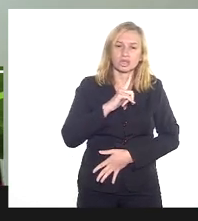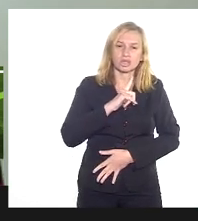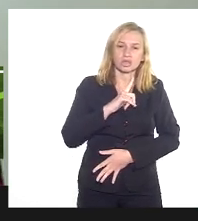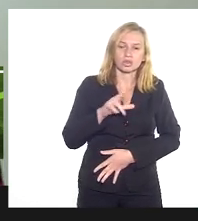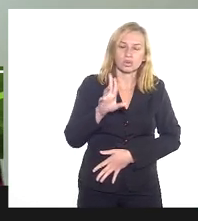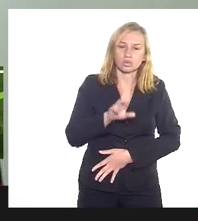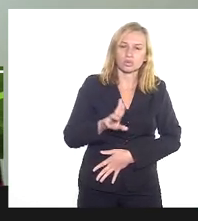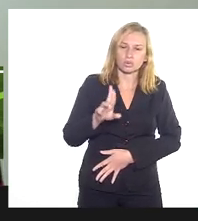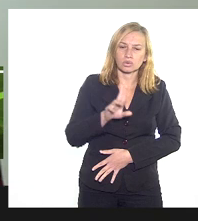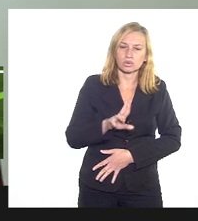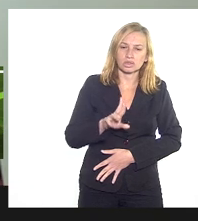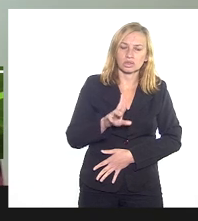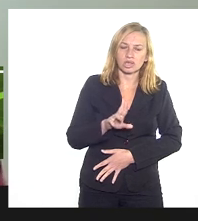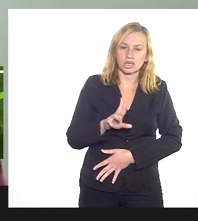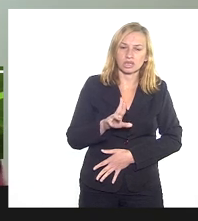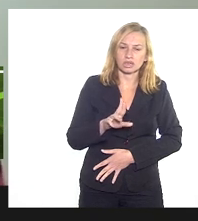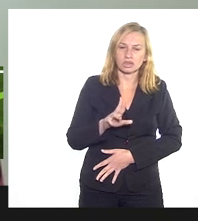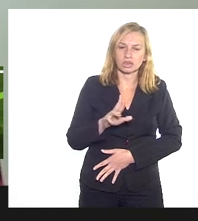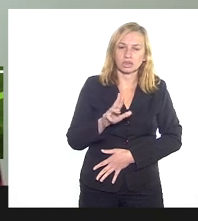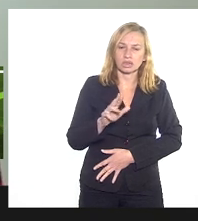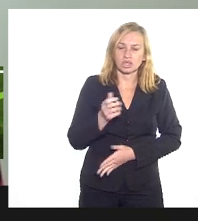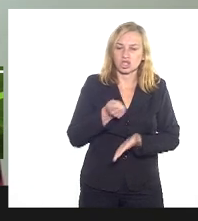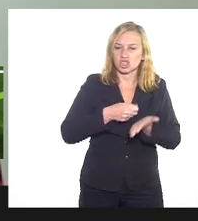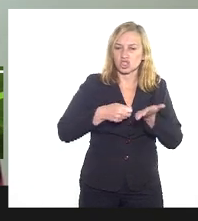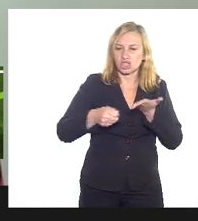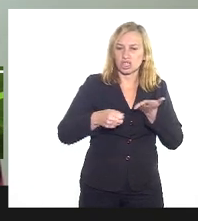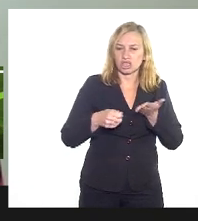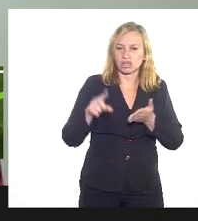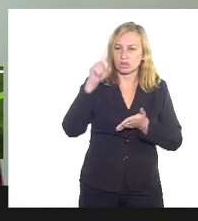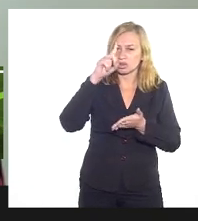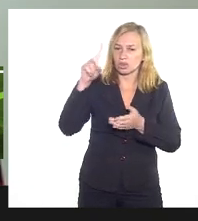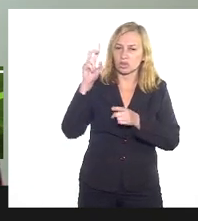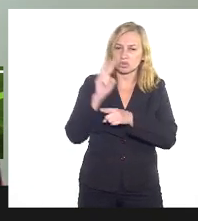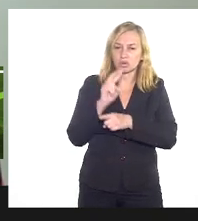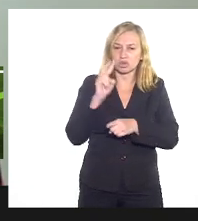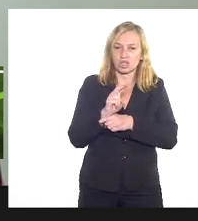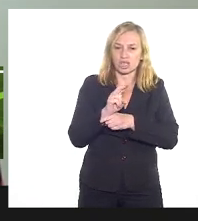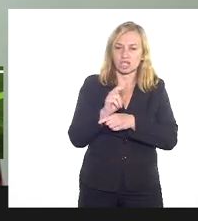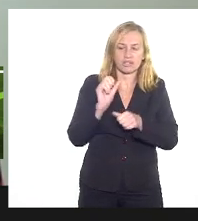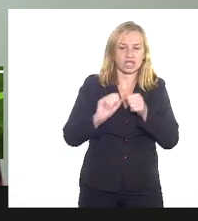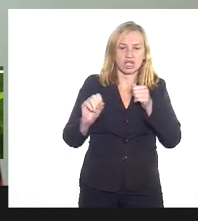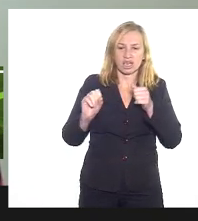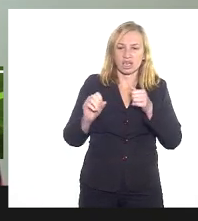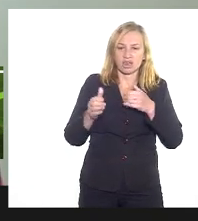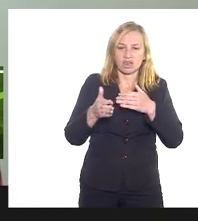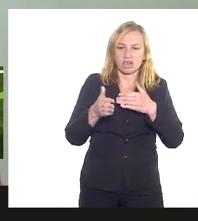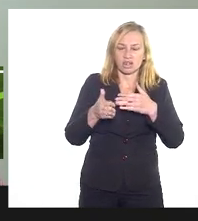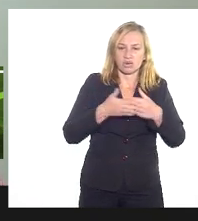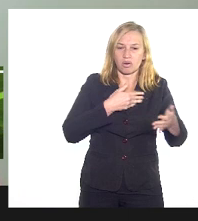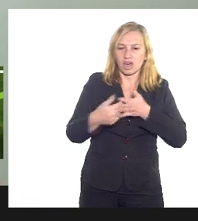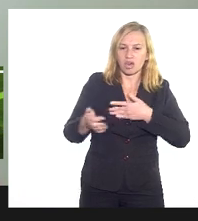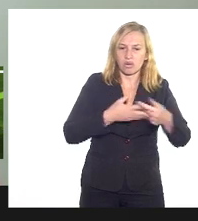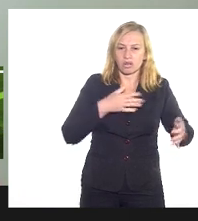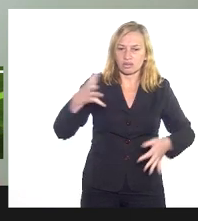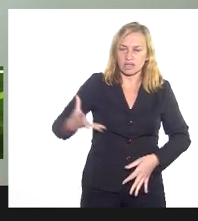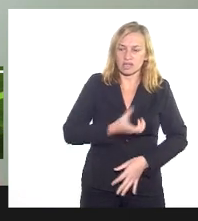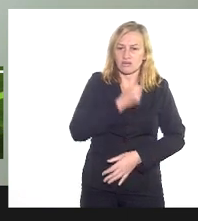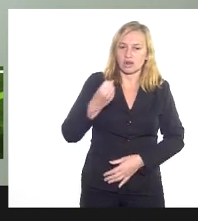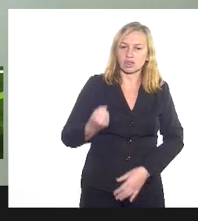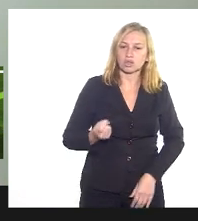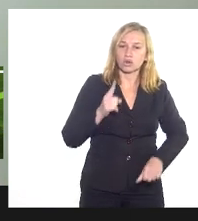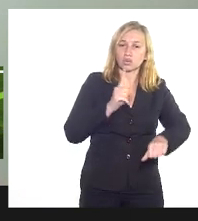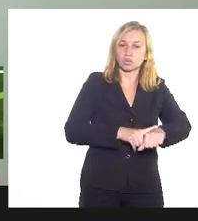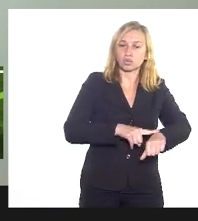armas, escritas, dizendo, Deus nos proteja, que pode fazer o que quiser, e que vai ser salvo na última hora, bom,